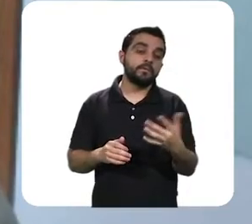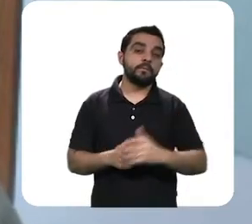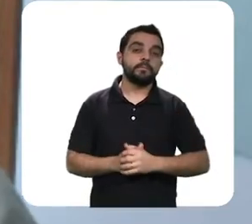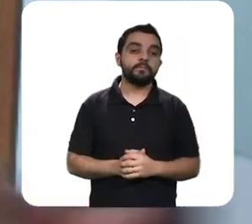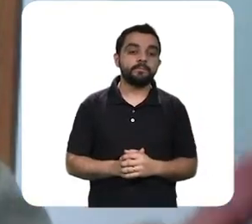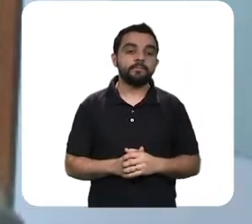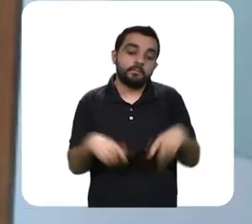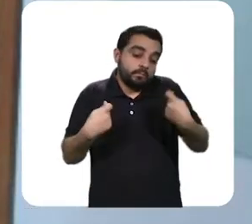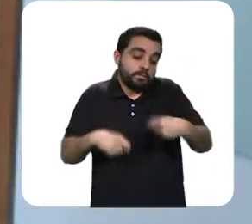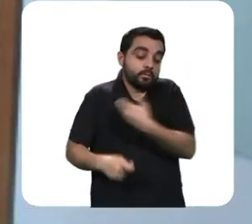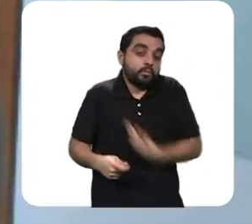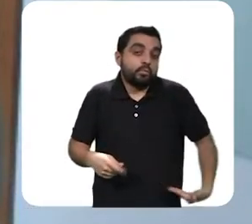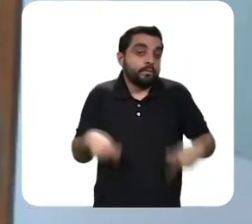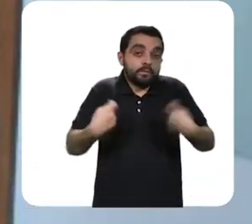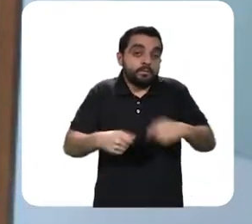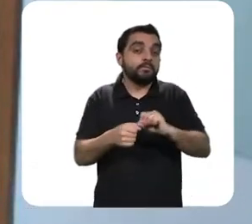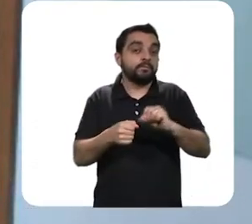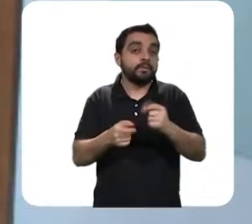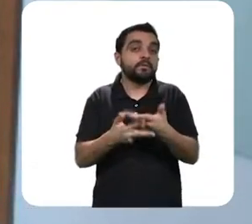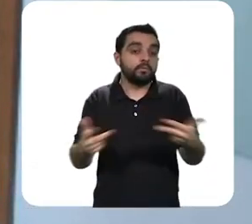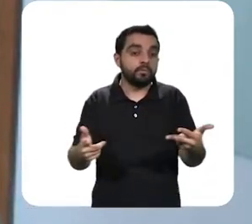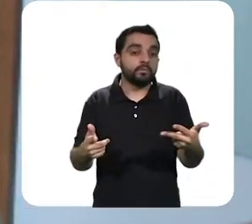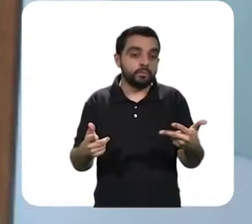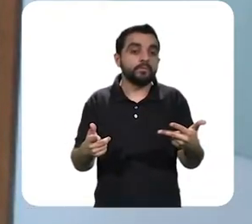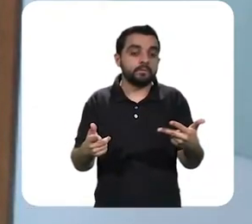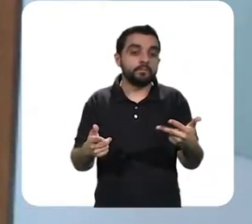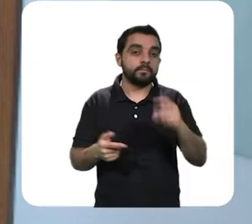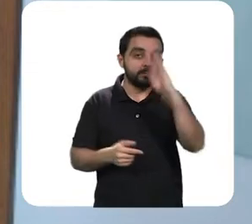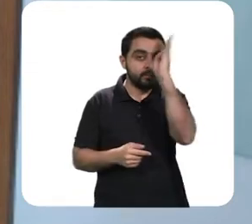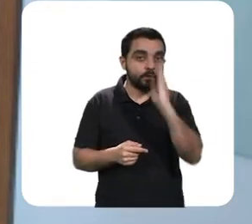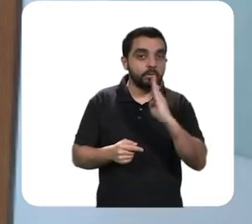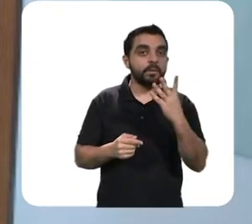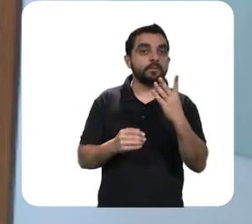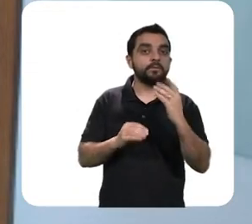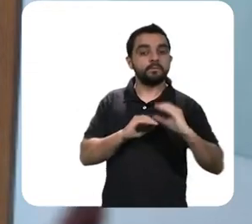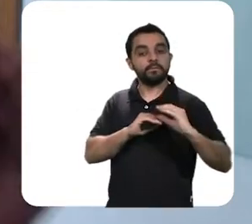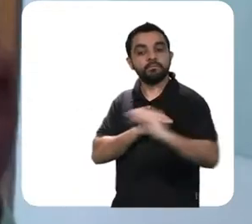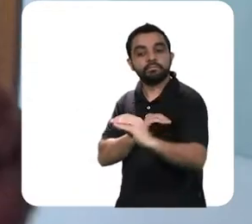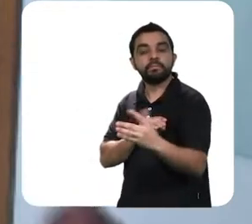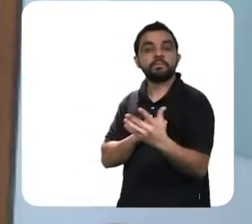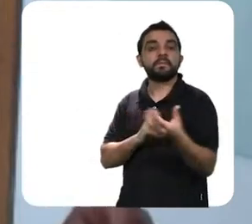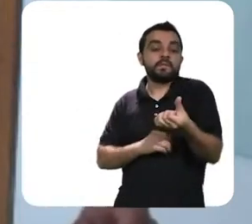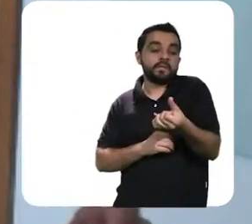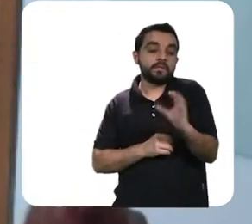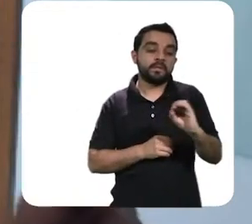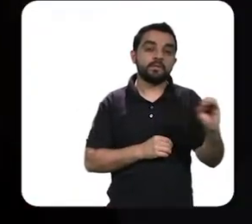ser feita alguma coisa e o Brasil está mandando 600 reais para as famílias coisas que ele nunca fez na sua história